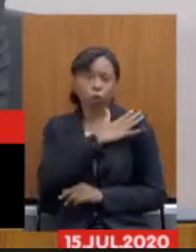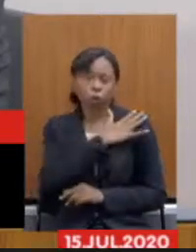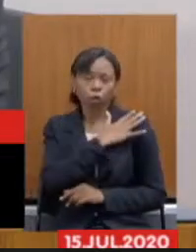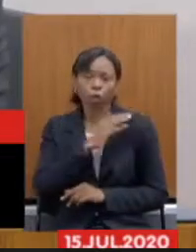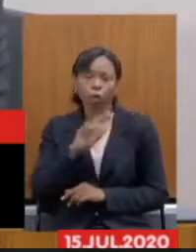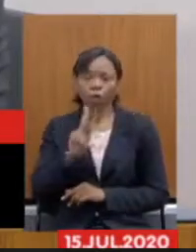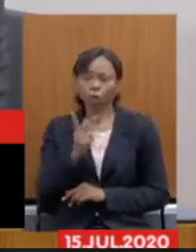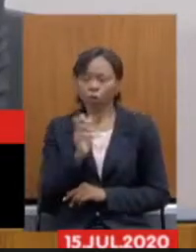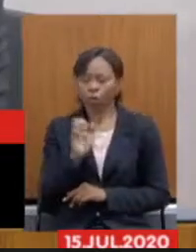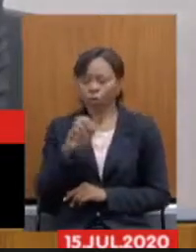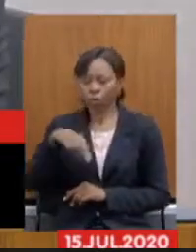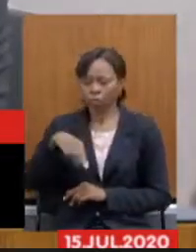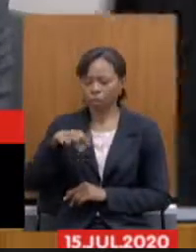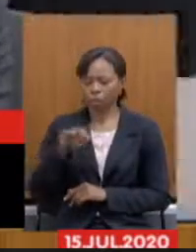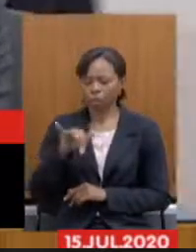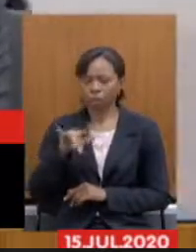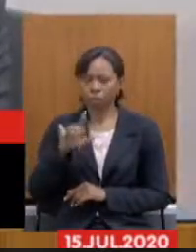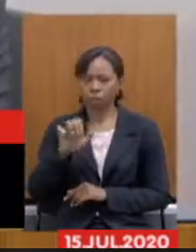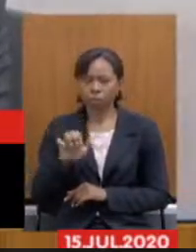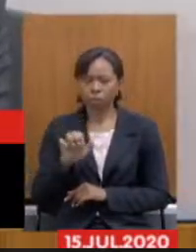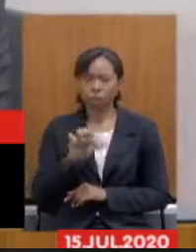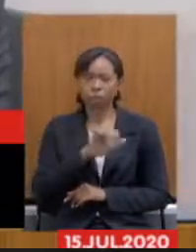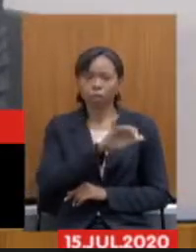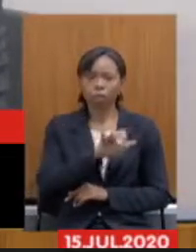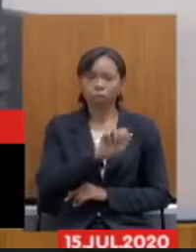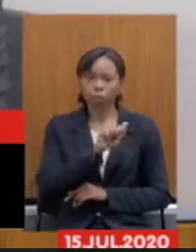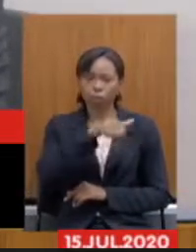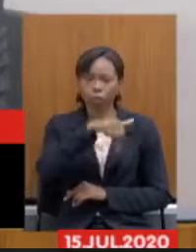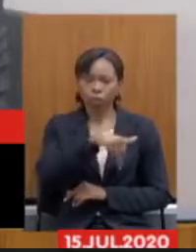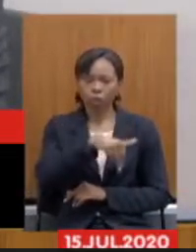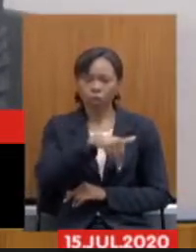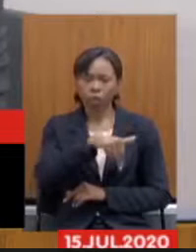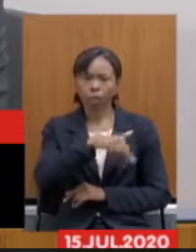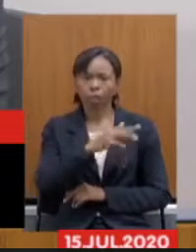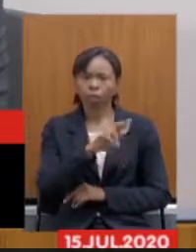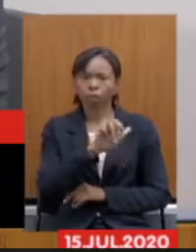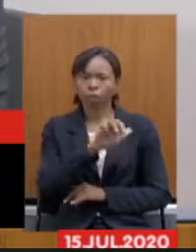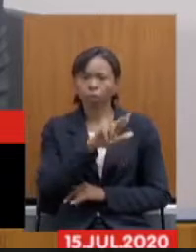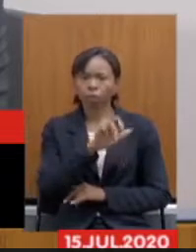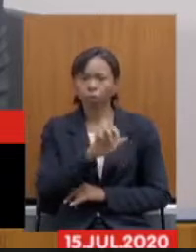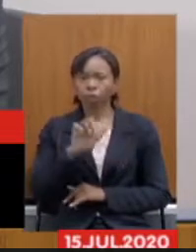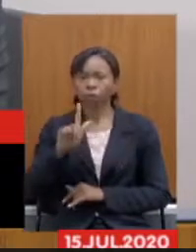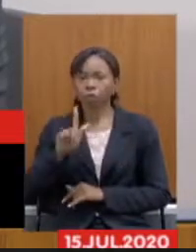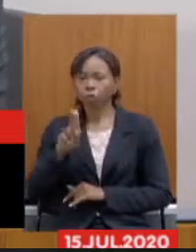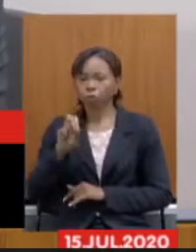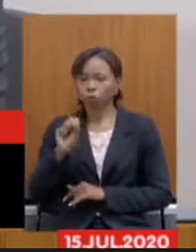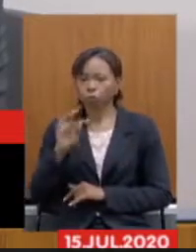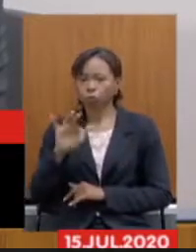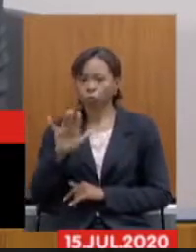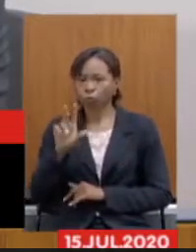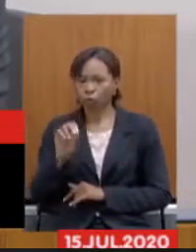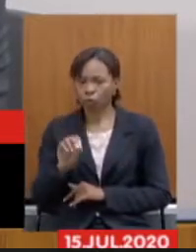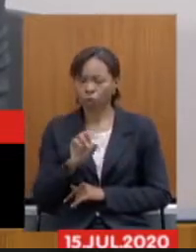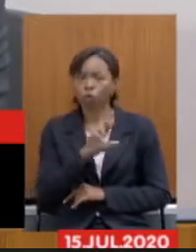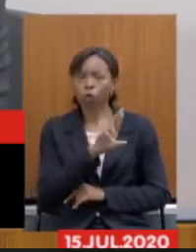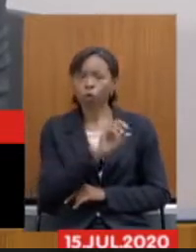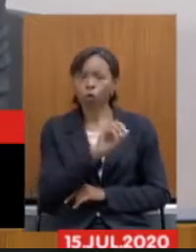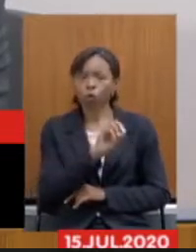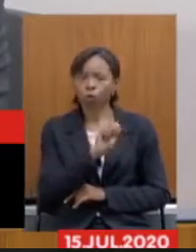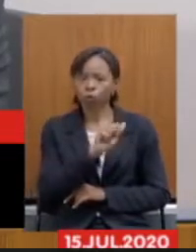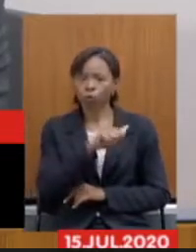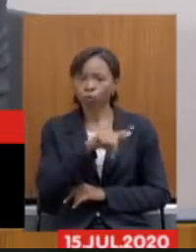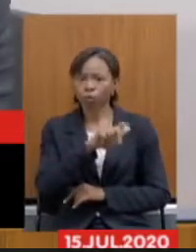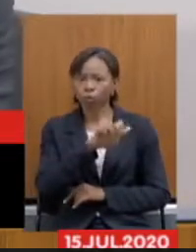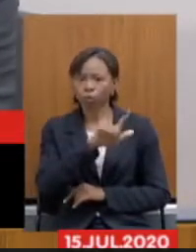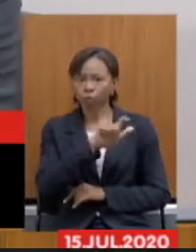deputado doutor Jean Freire deputado Gustavo Mitri deputada Rosângela Reis